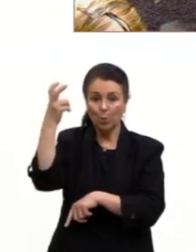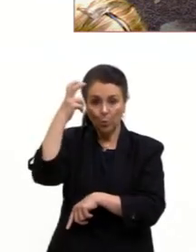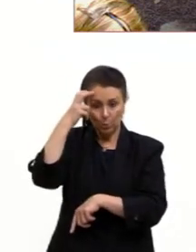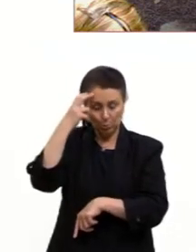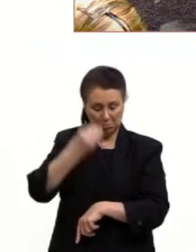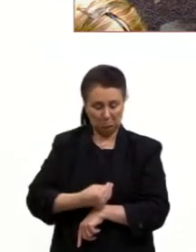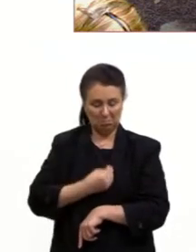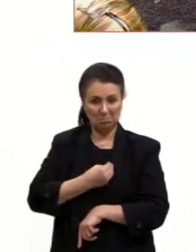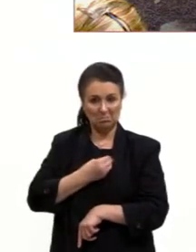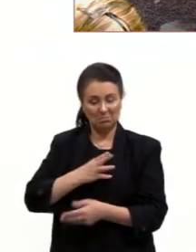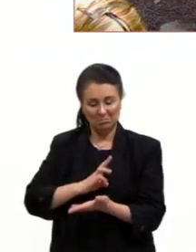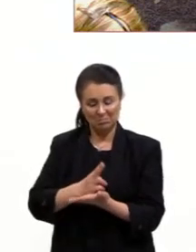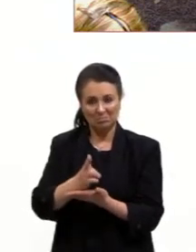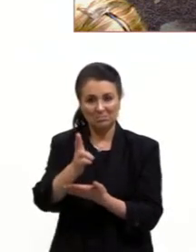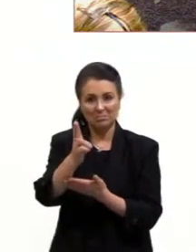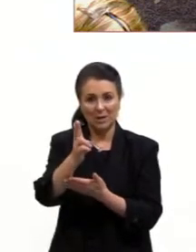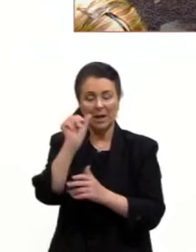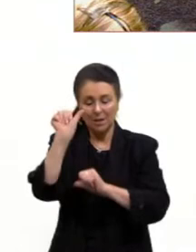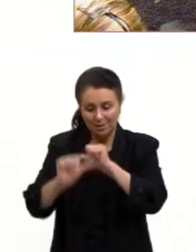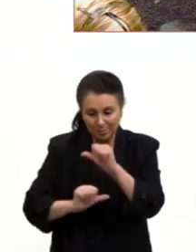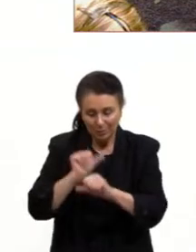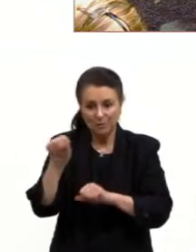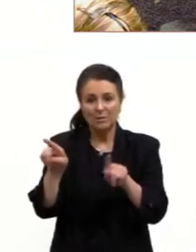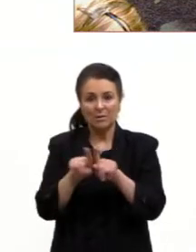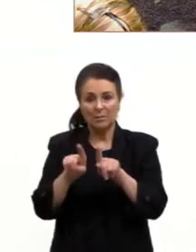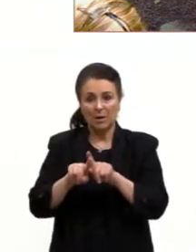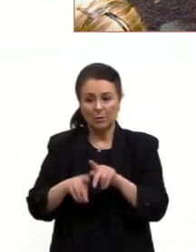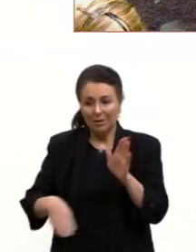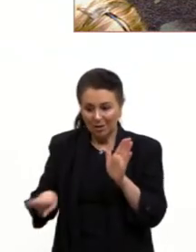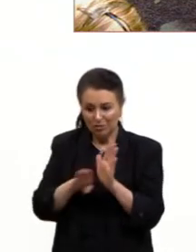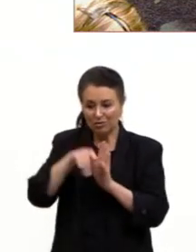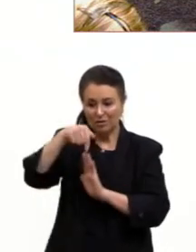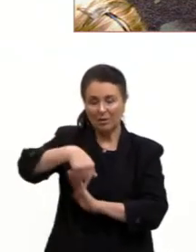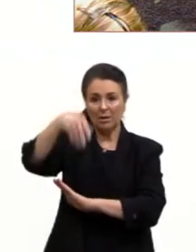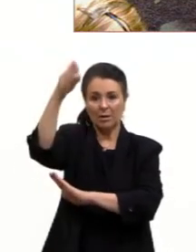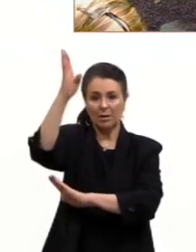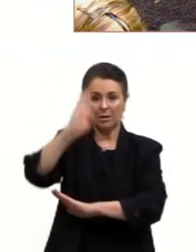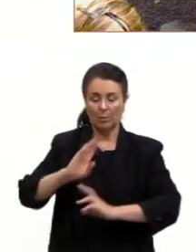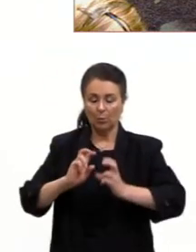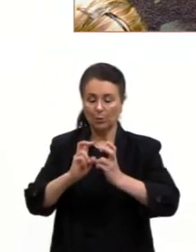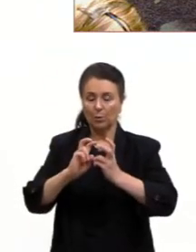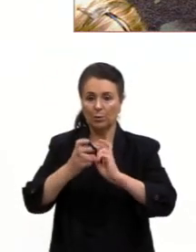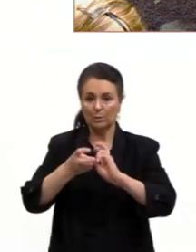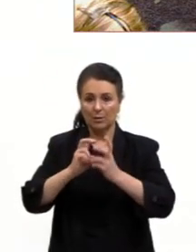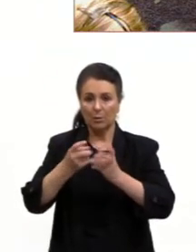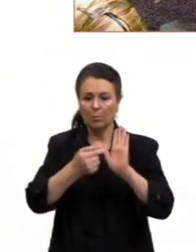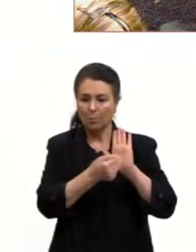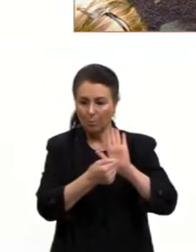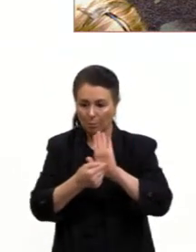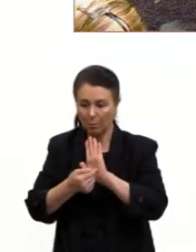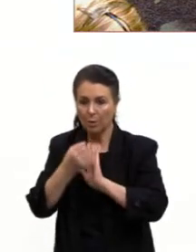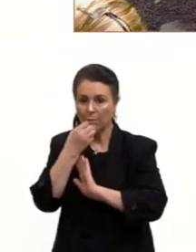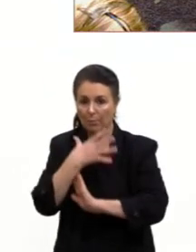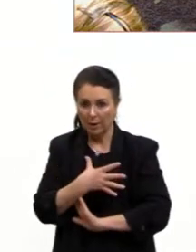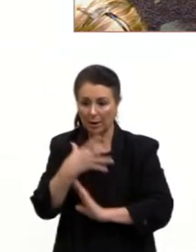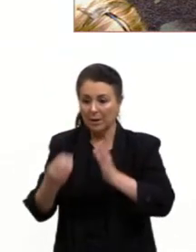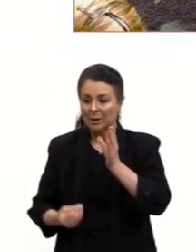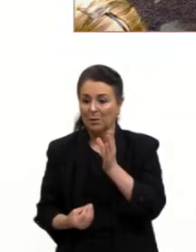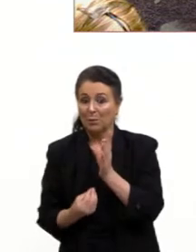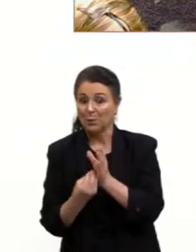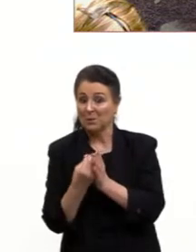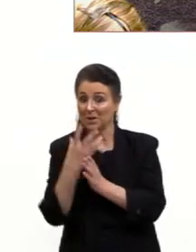cultura africana também se modifica quando chega aqui. E a capoeira expressa isso muito bem. Ela tem a origem